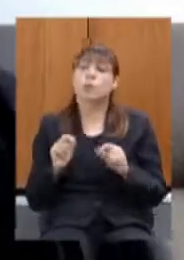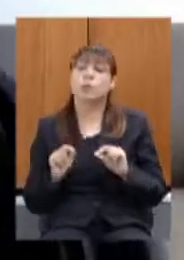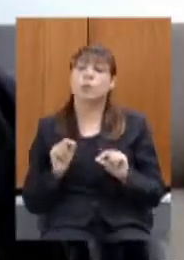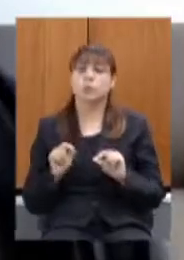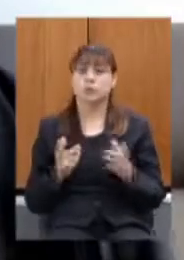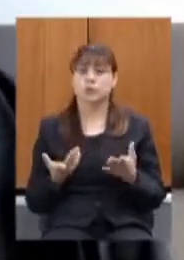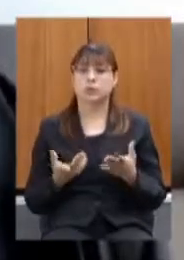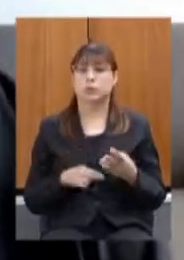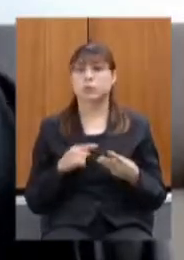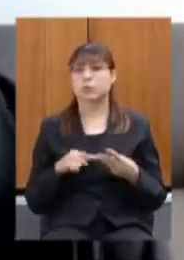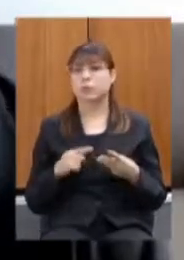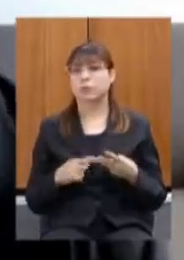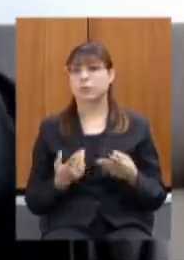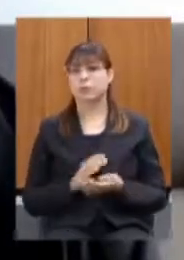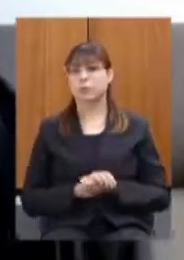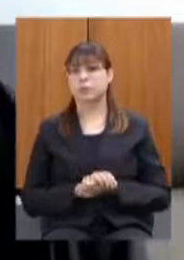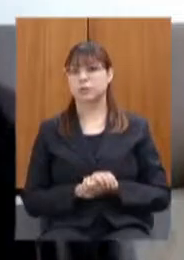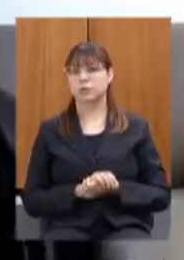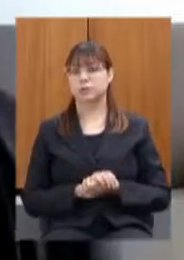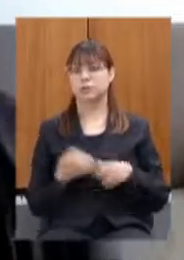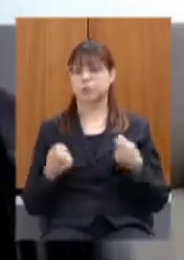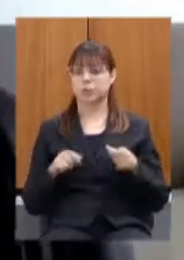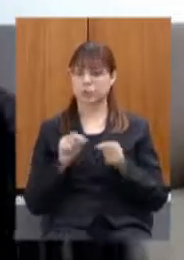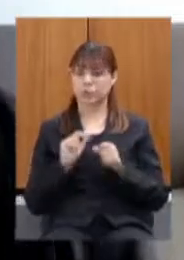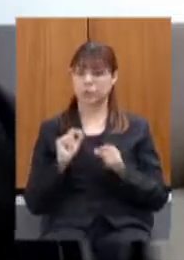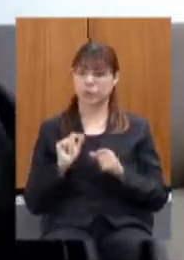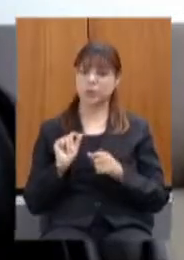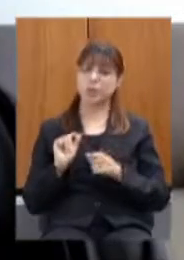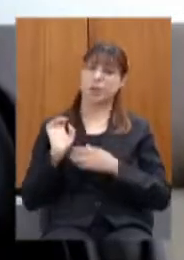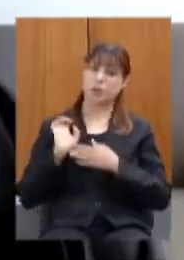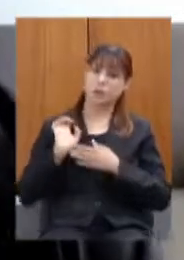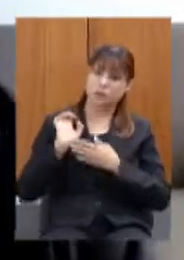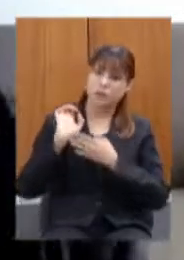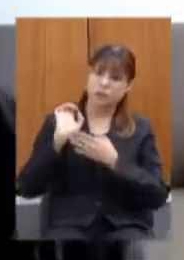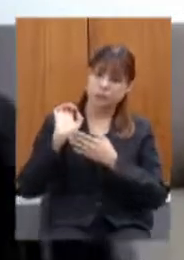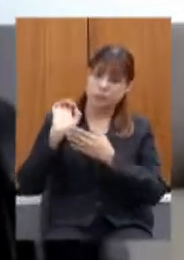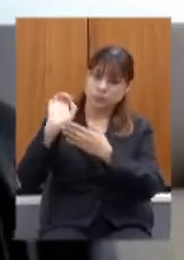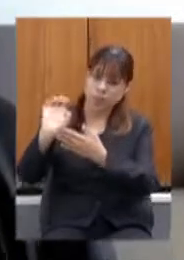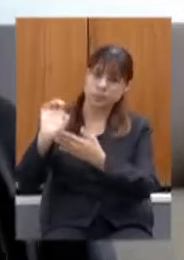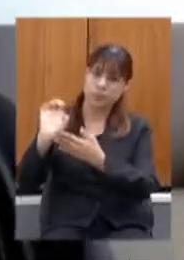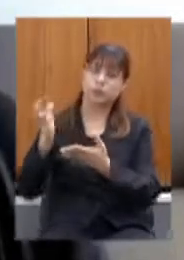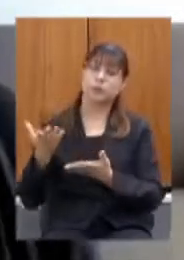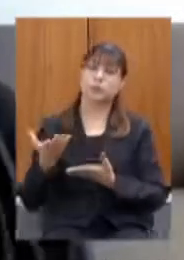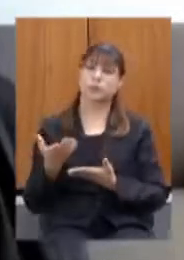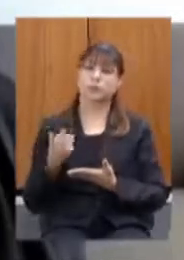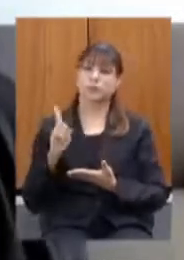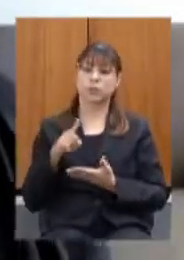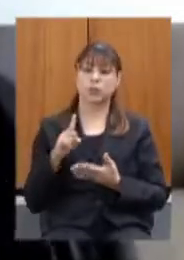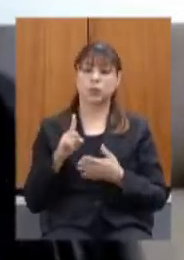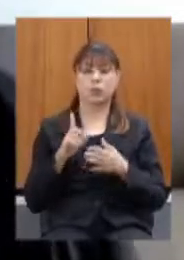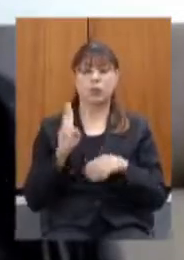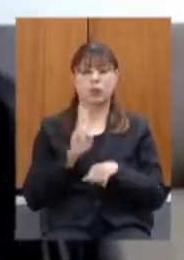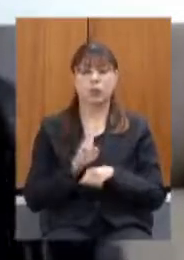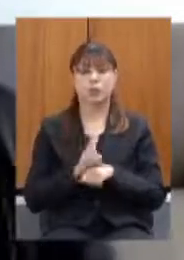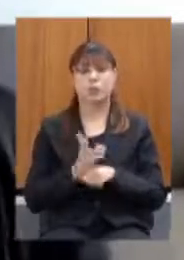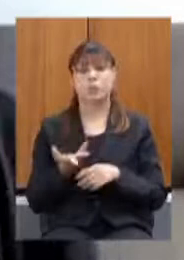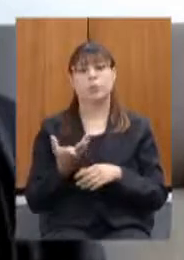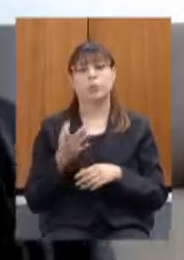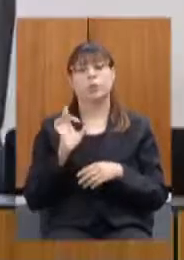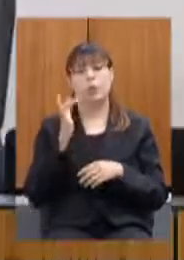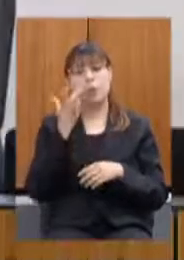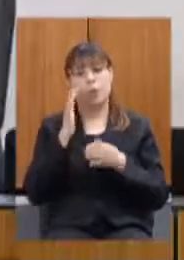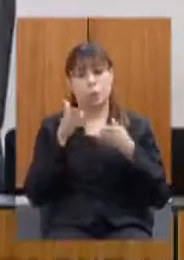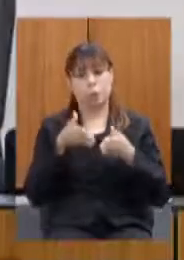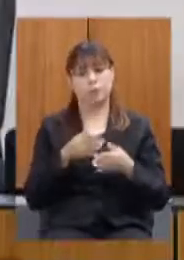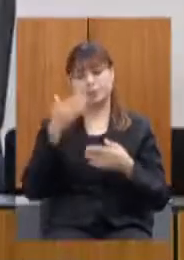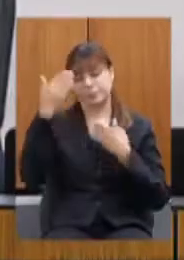três fazer coisa de cotação específica tópico provisório no ouro só isso obrigado